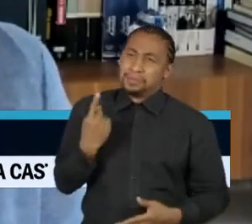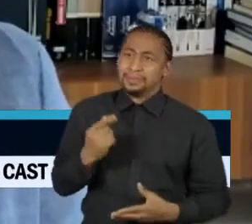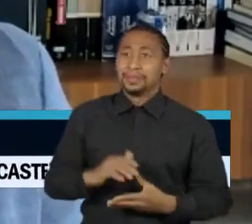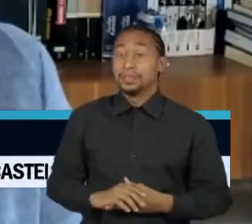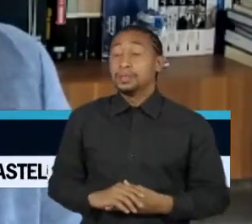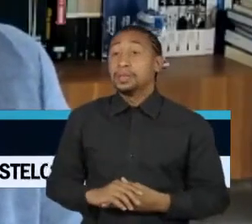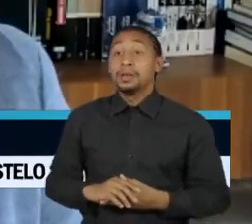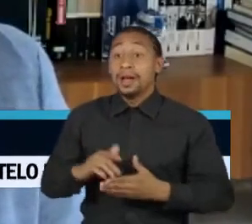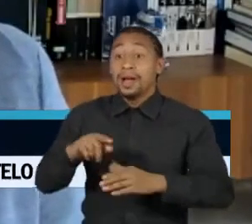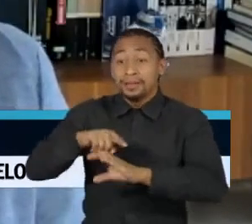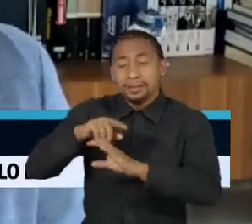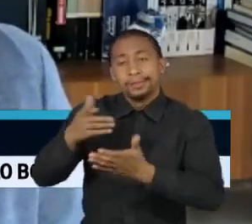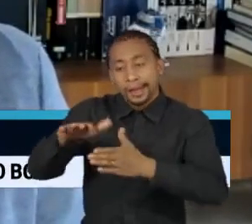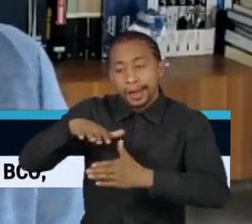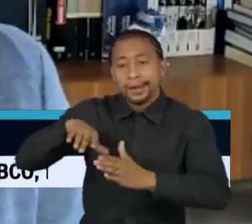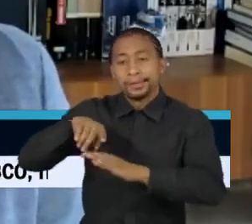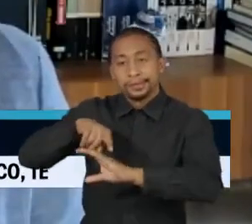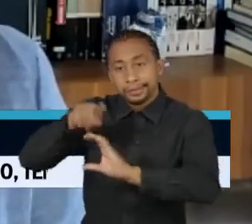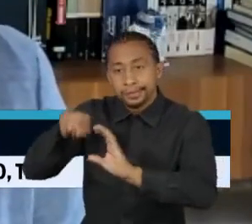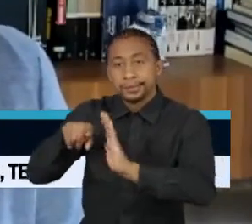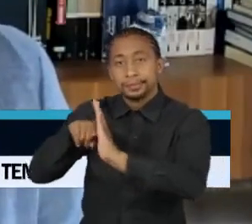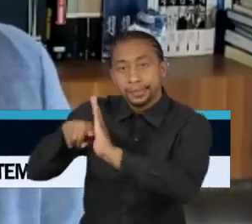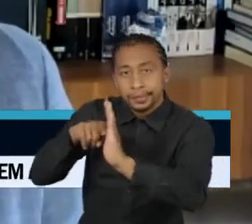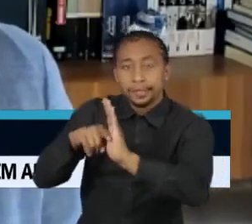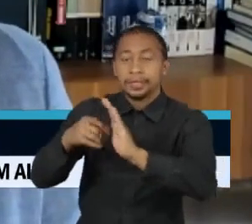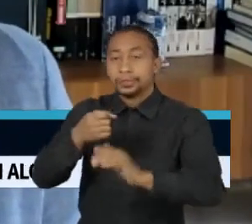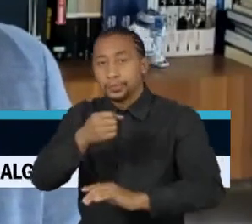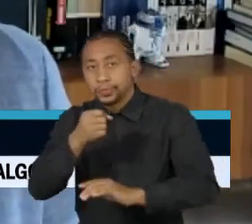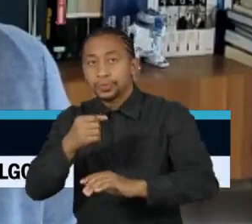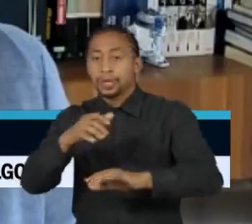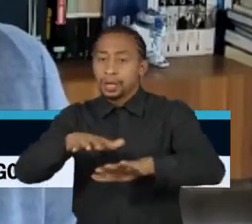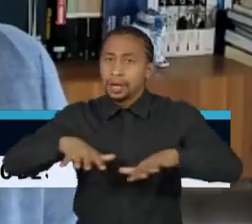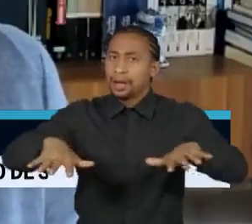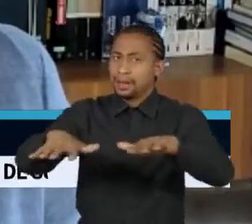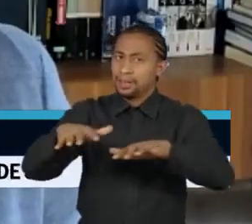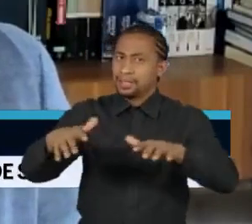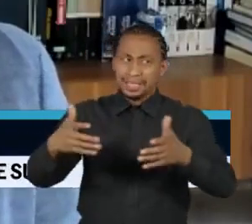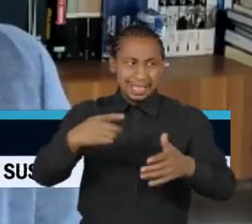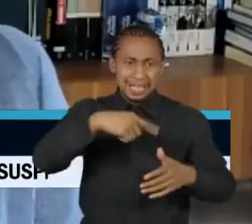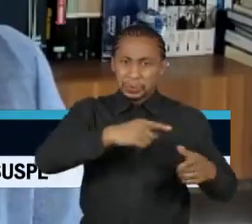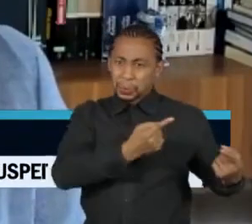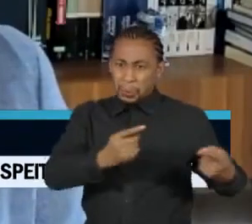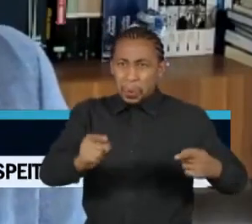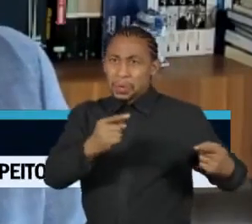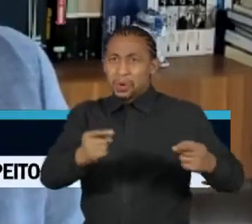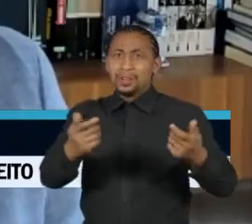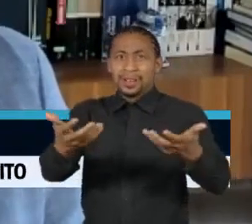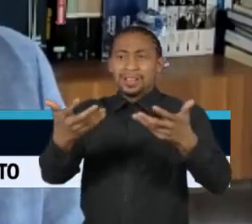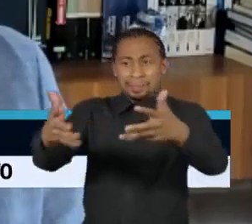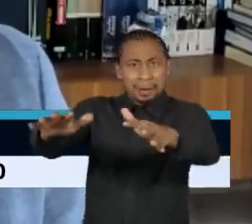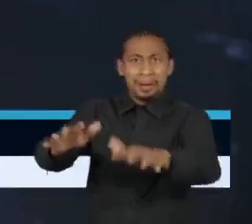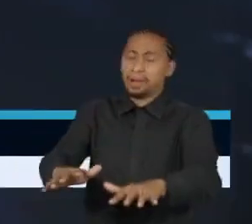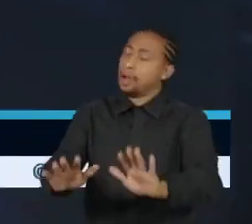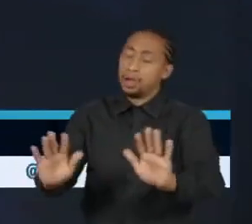destruir a ciência como um todo. E os institutos, o jornalismo, acabaram fazendo parte desse processo.